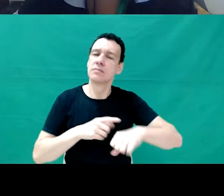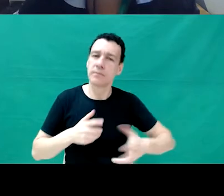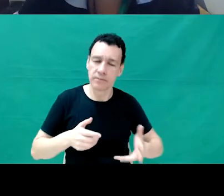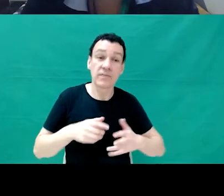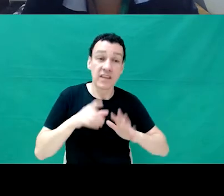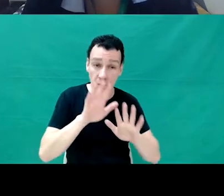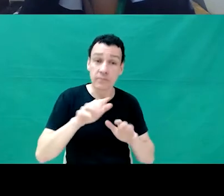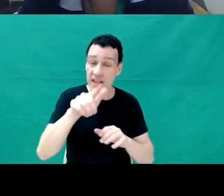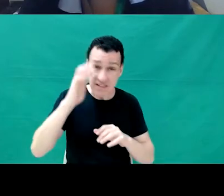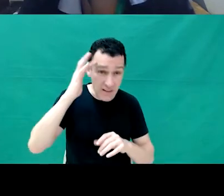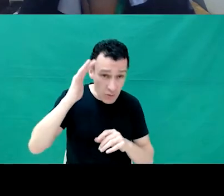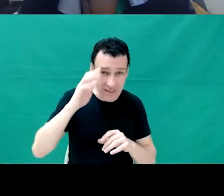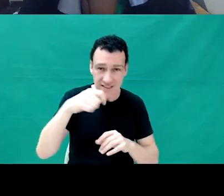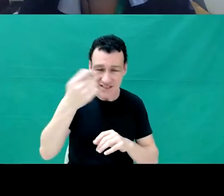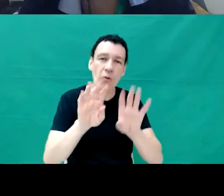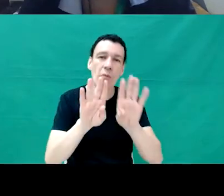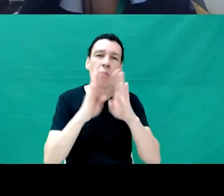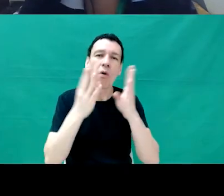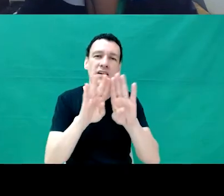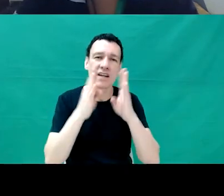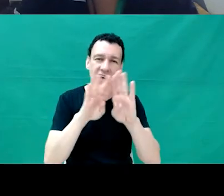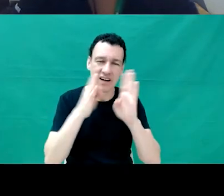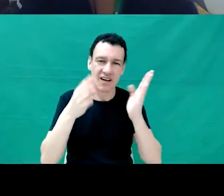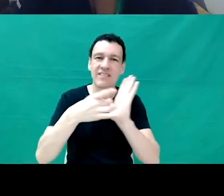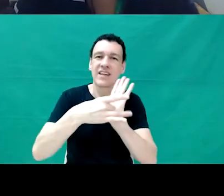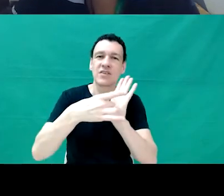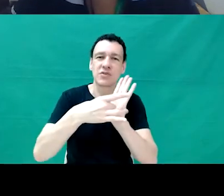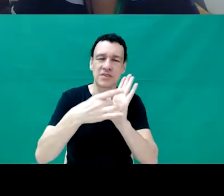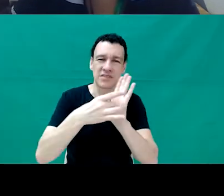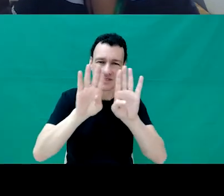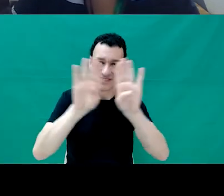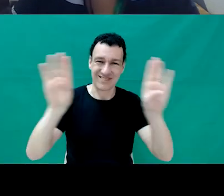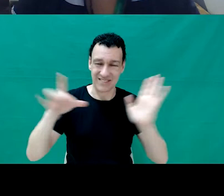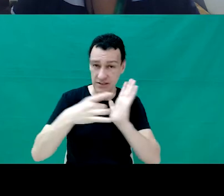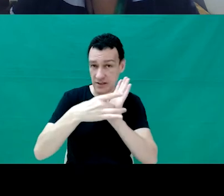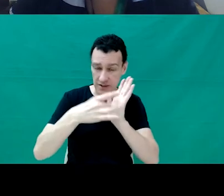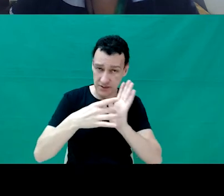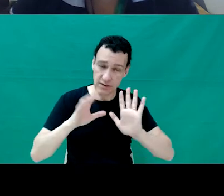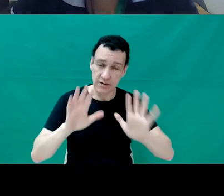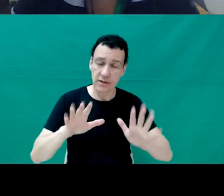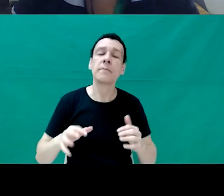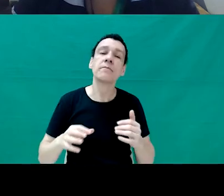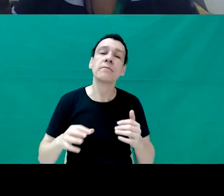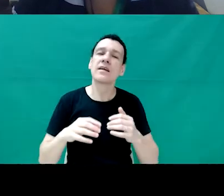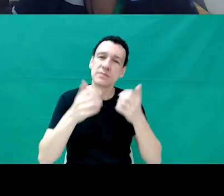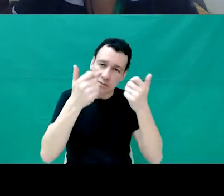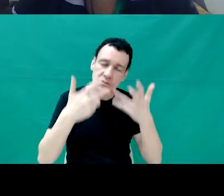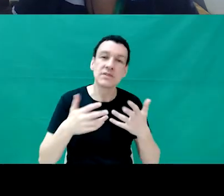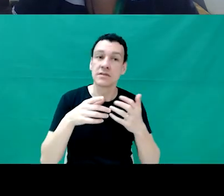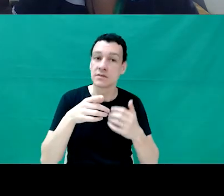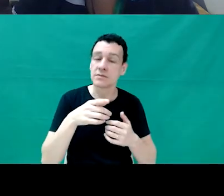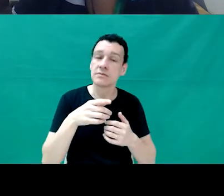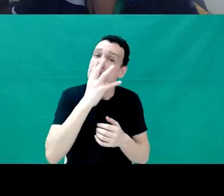2019, que eu participei da X-TEC, e ela vem, é uma teoria que eu sempre faço questão de citar